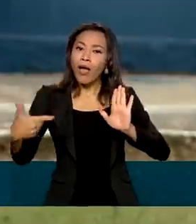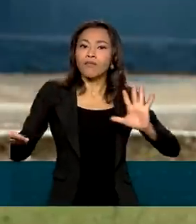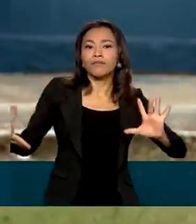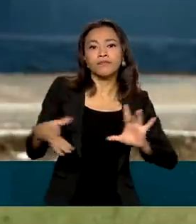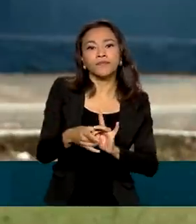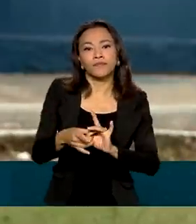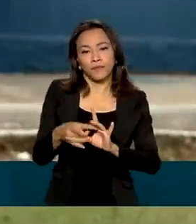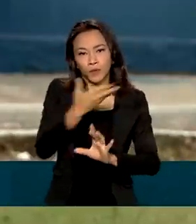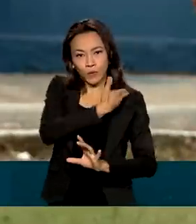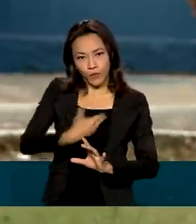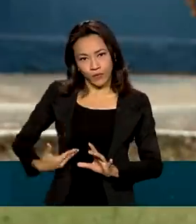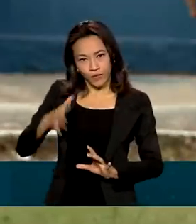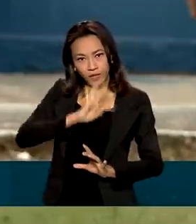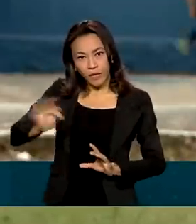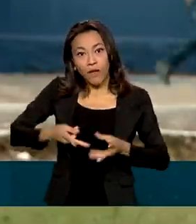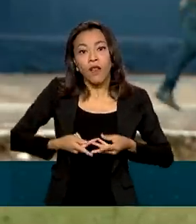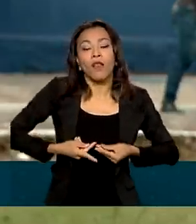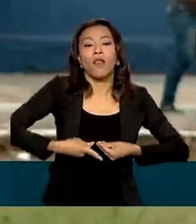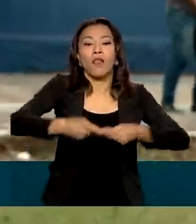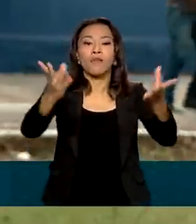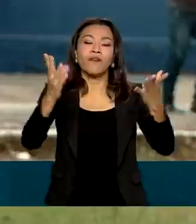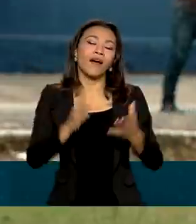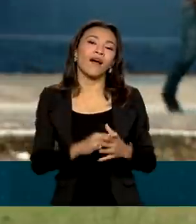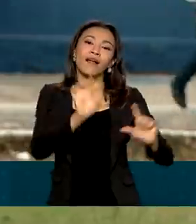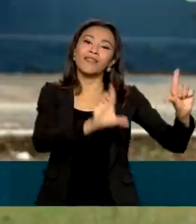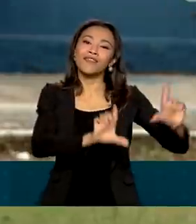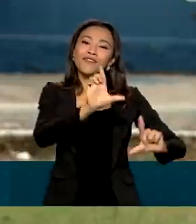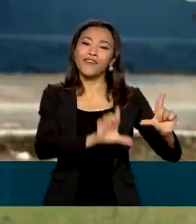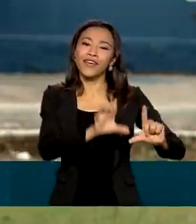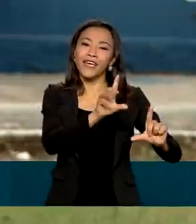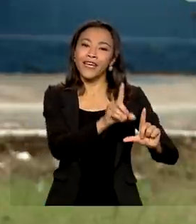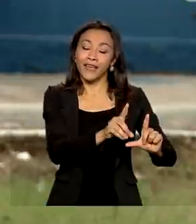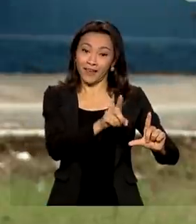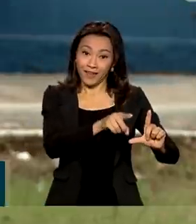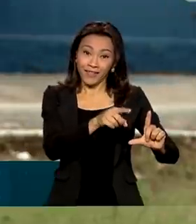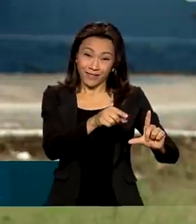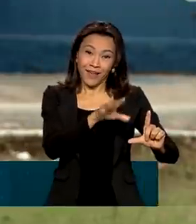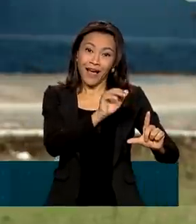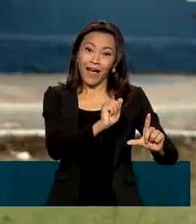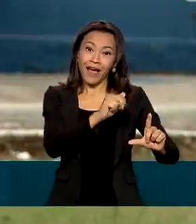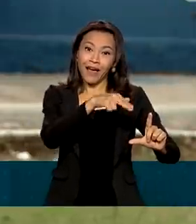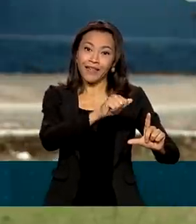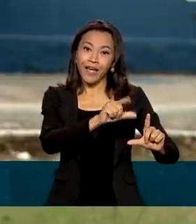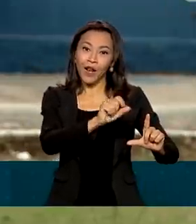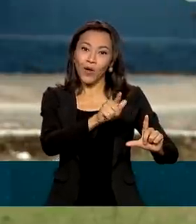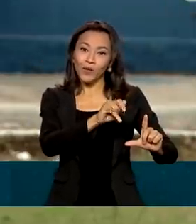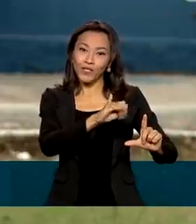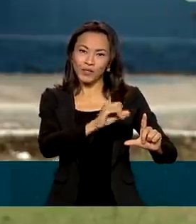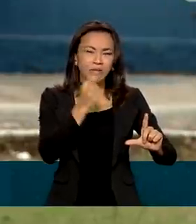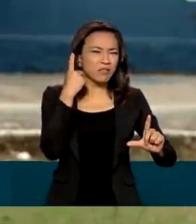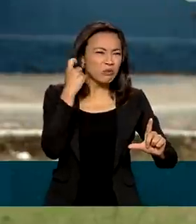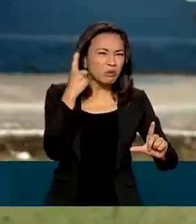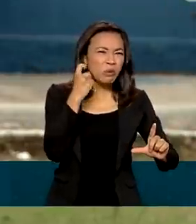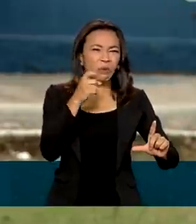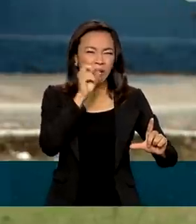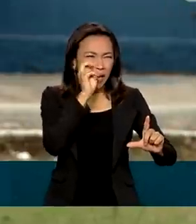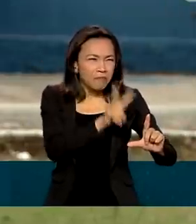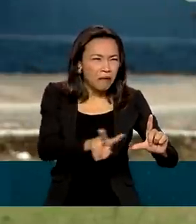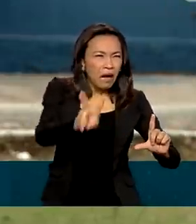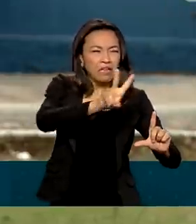levar a televisão digital, que é aquela televisão com muito maior qualidade de som e de imagem, para toda a população brasileira,